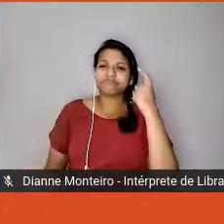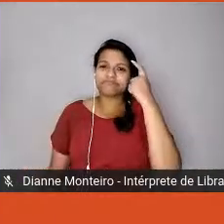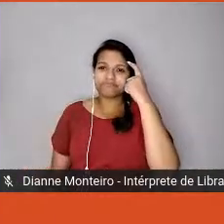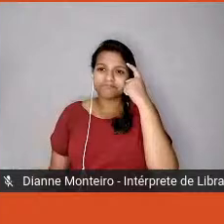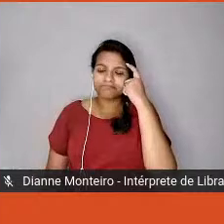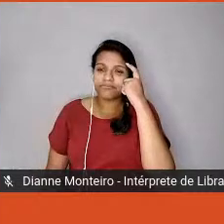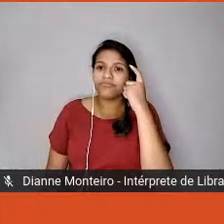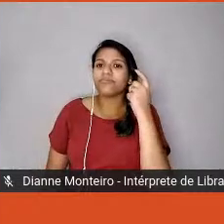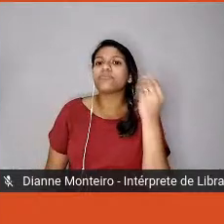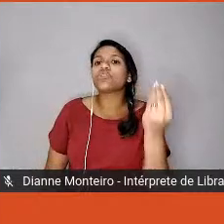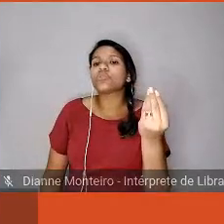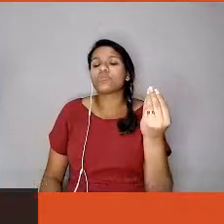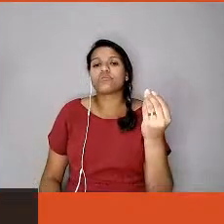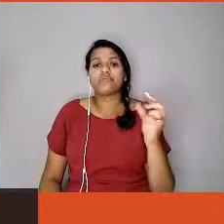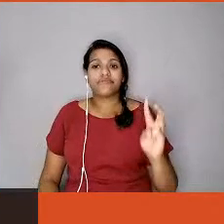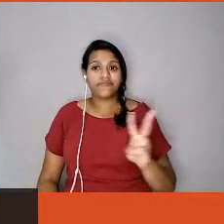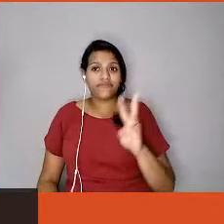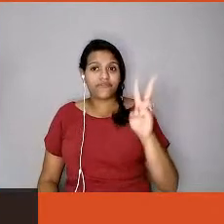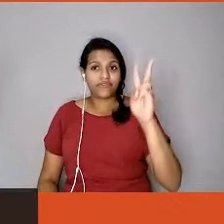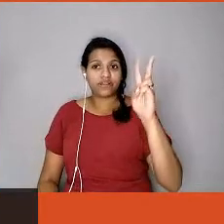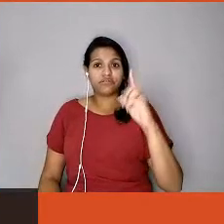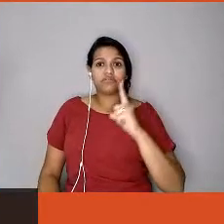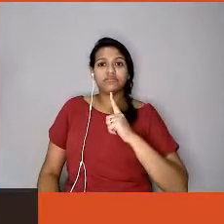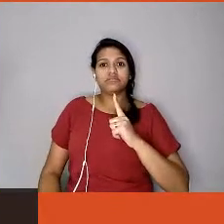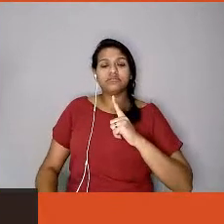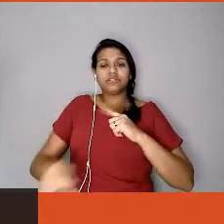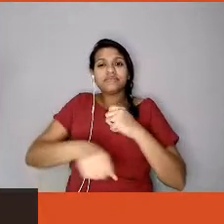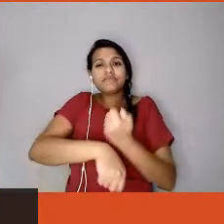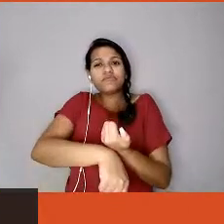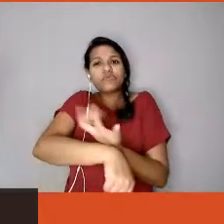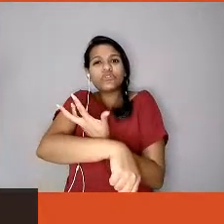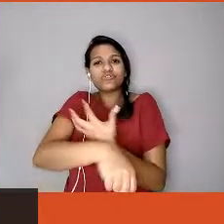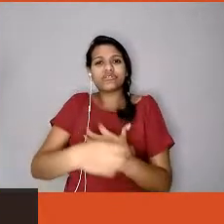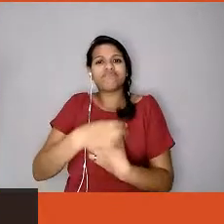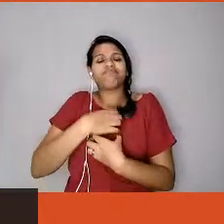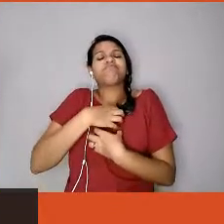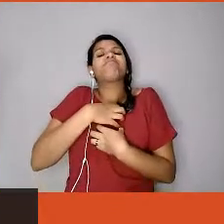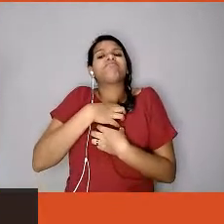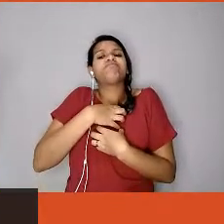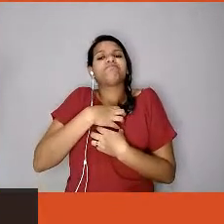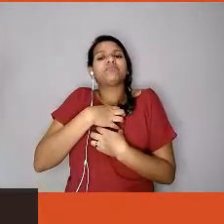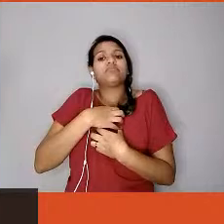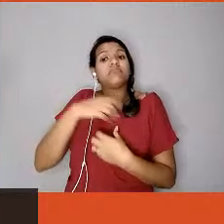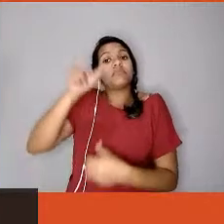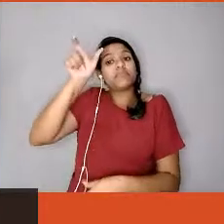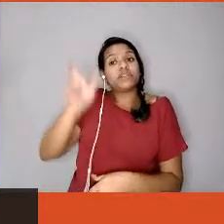equilíbrio emocional de um gerente no dia a dia da empresa?